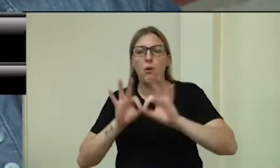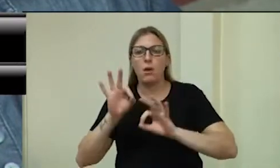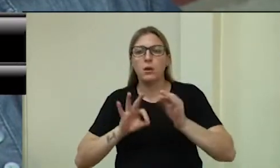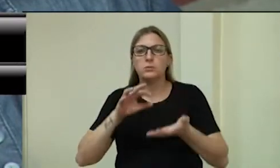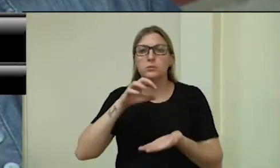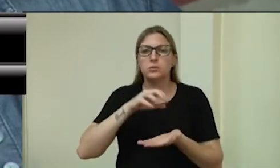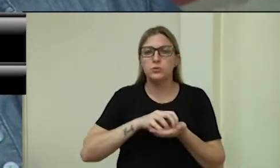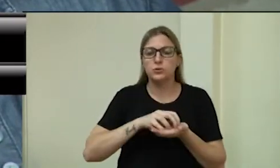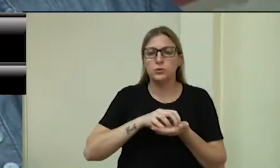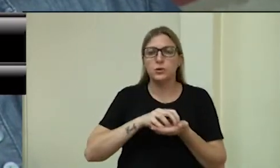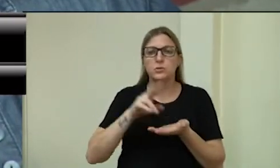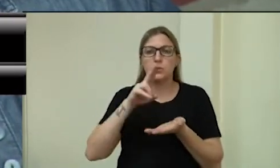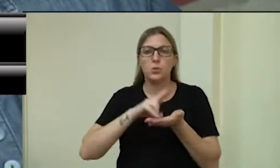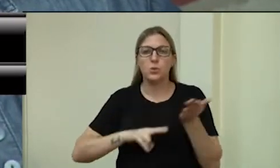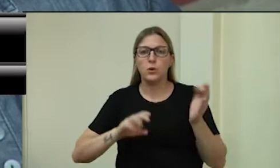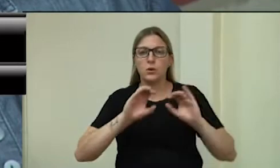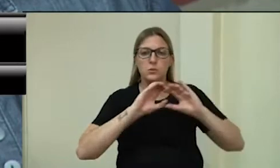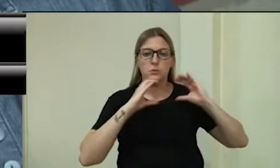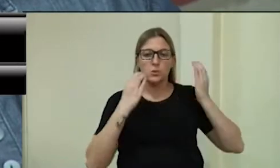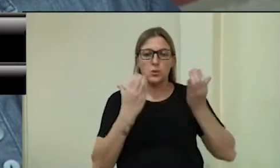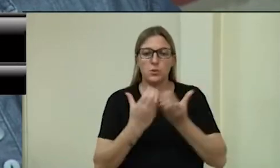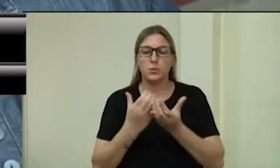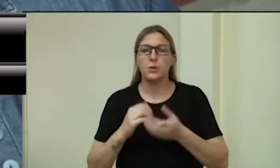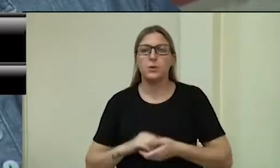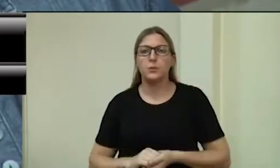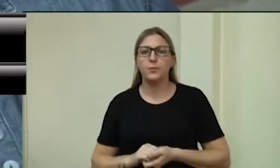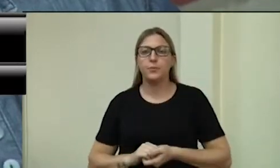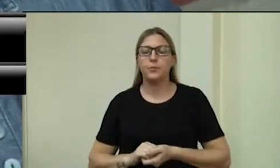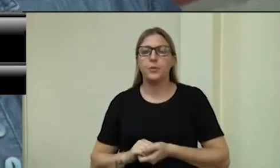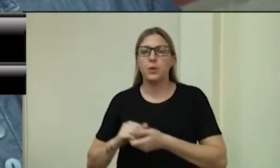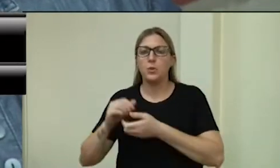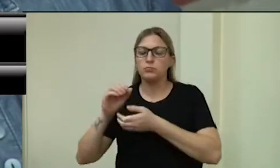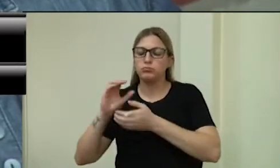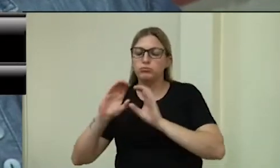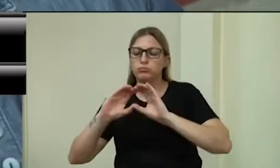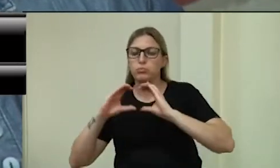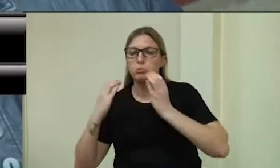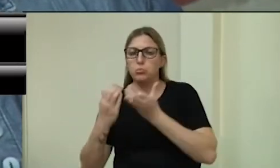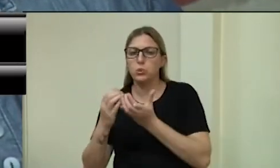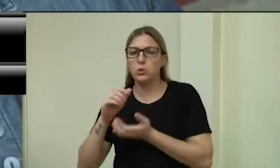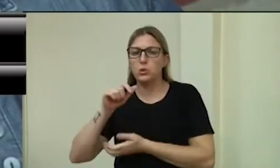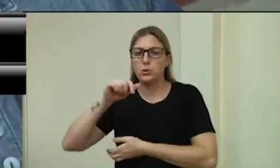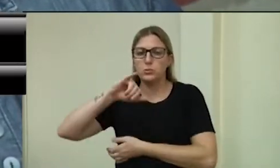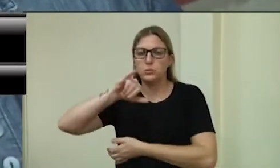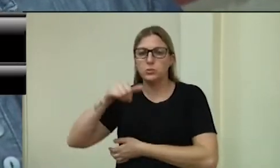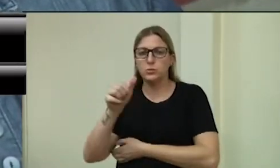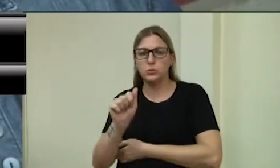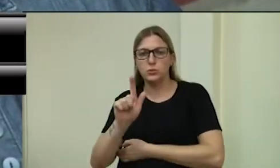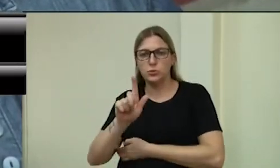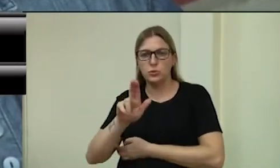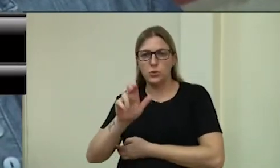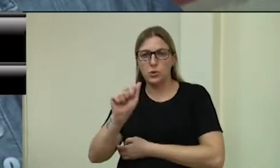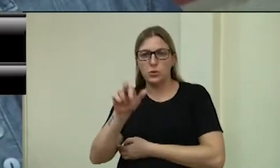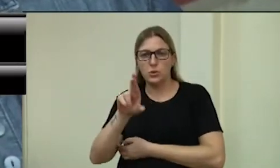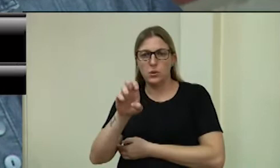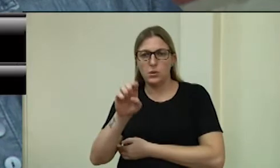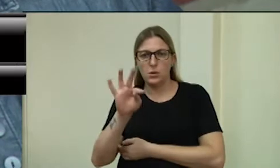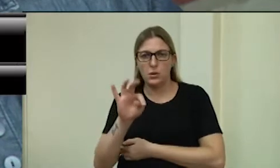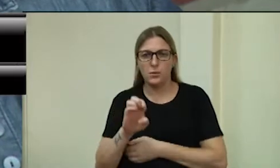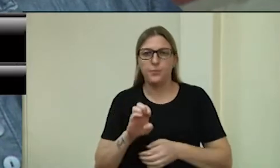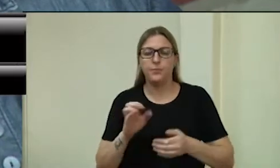Correios Comunitária, Agência Jaguaretê. Recebido ofício da Secretaria Municipal da Fazenda,